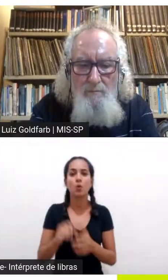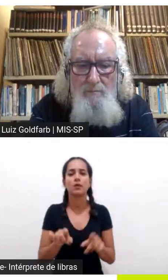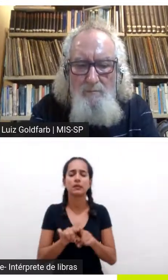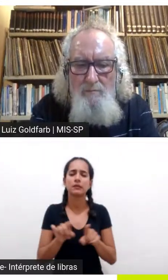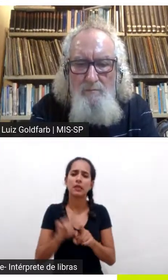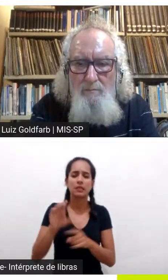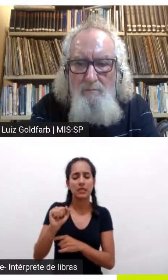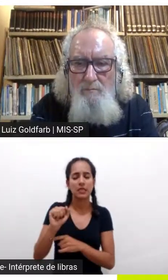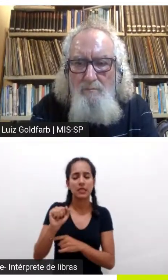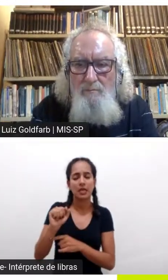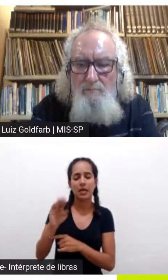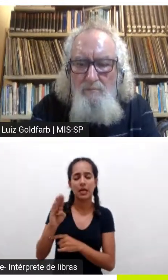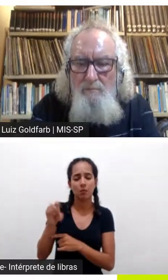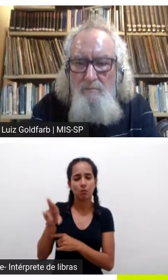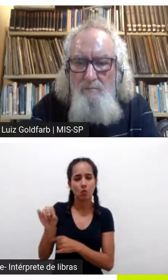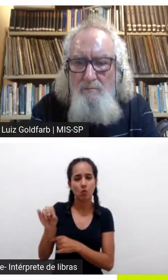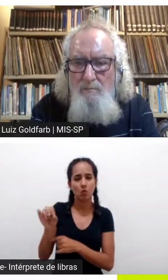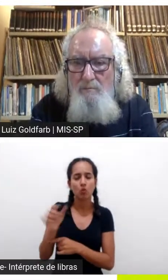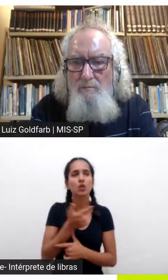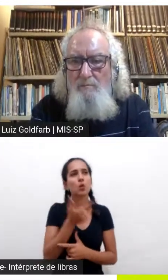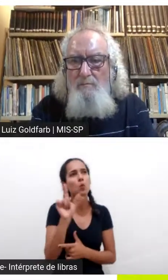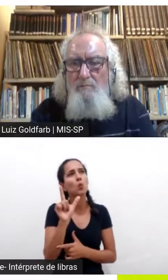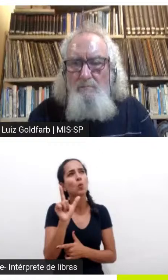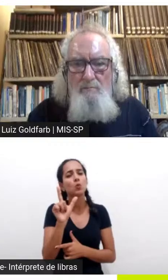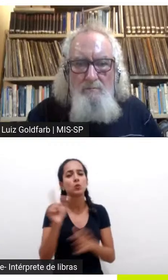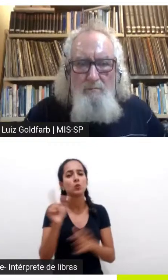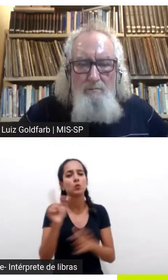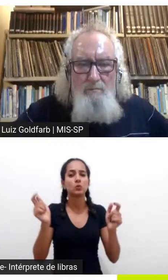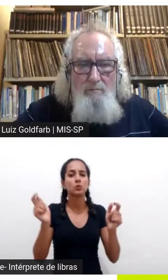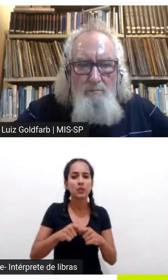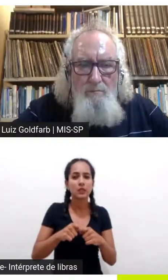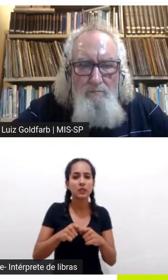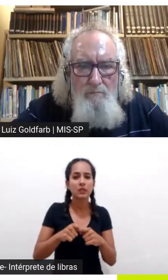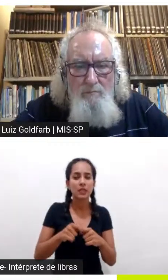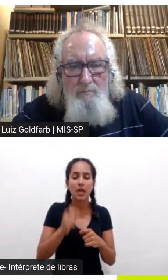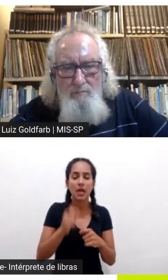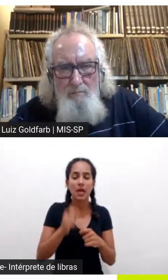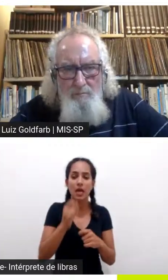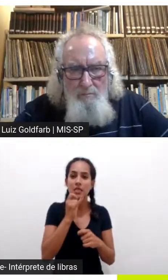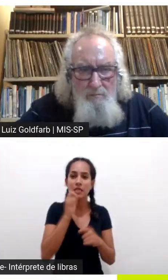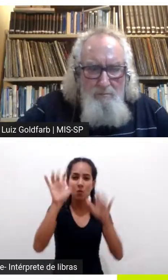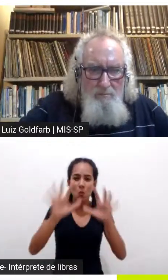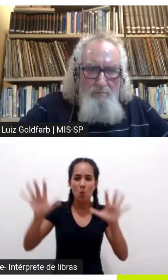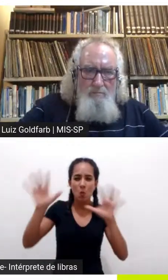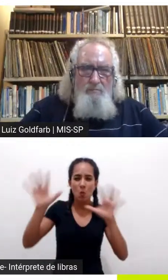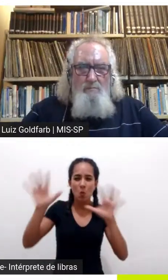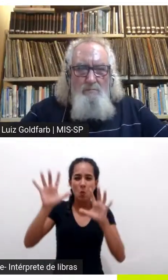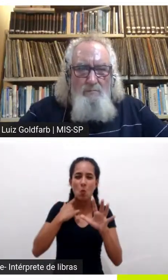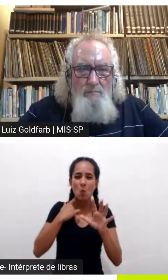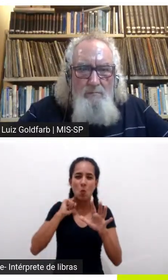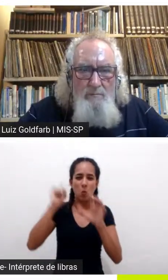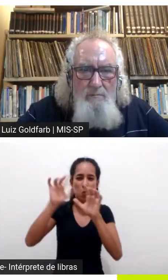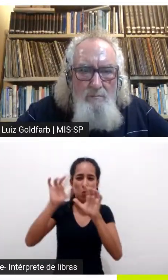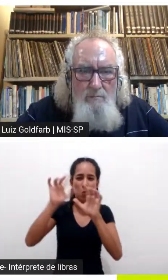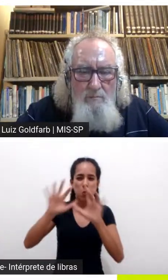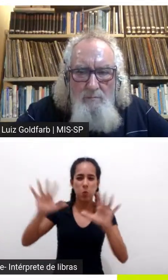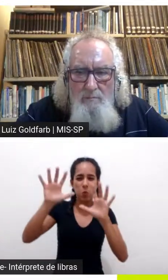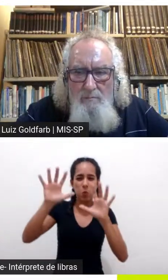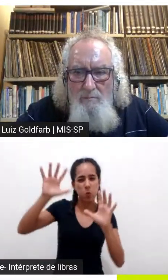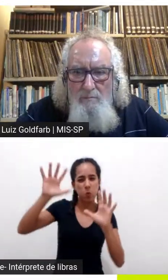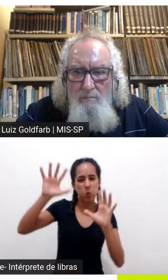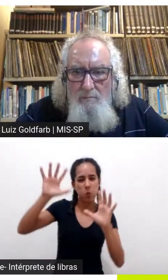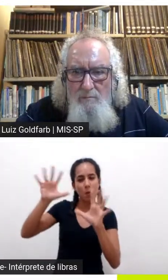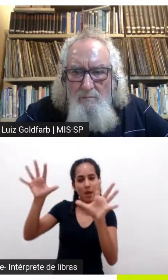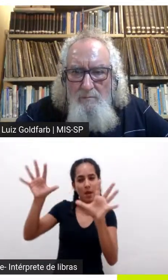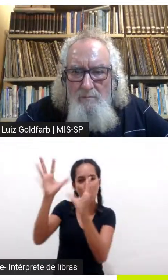não me engano que a nanotecnologia permite pegar fuligem da poluição e construir novos objetos a partir disso tem